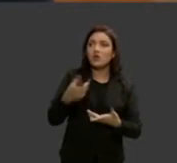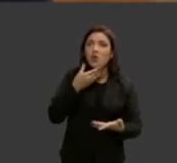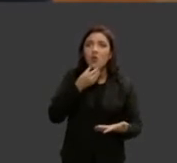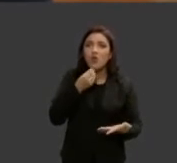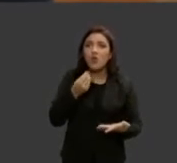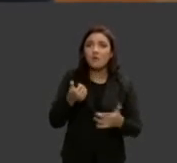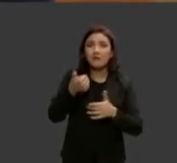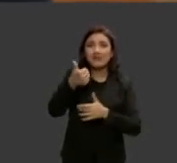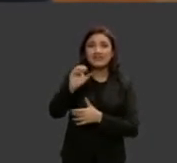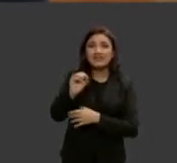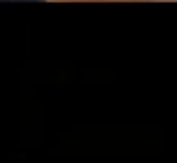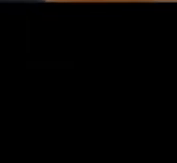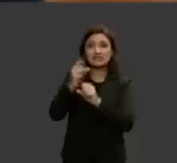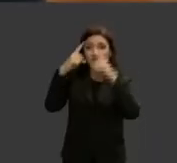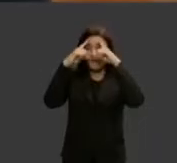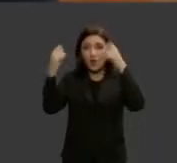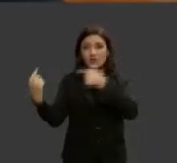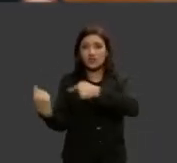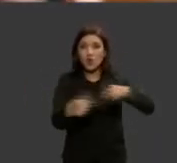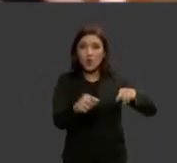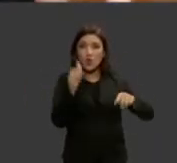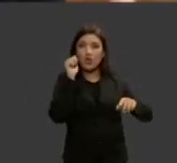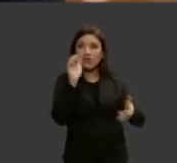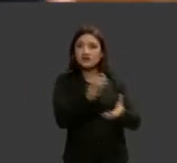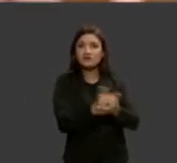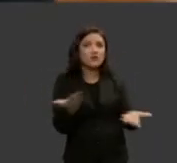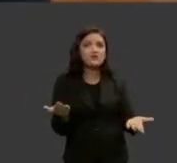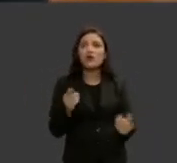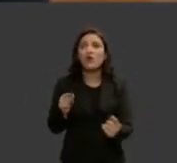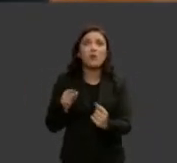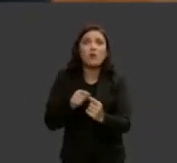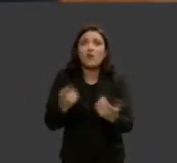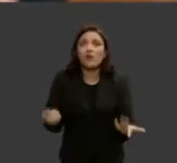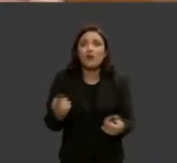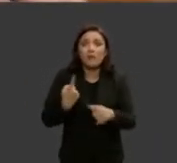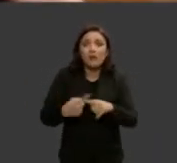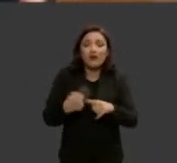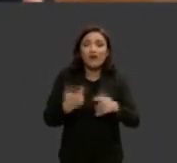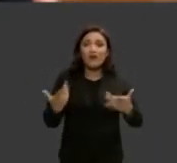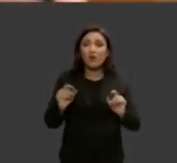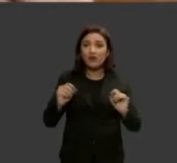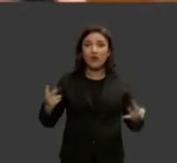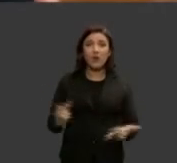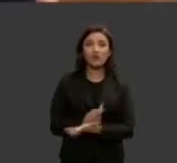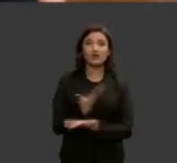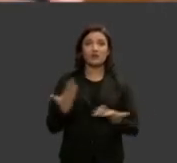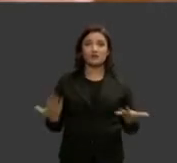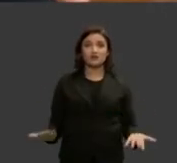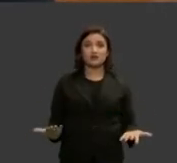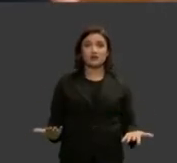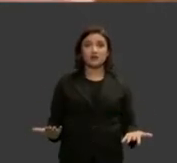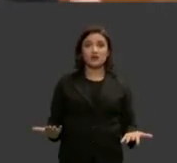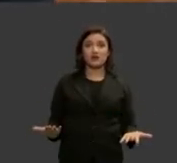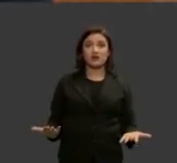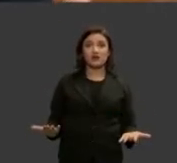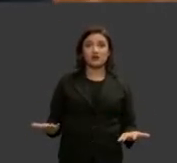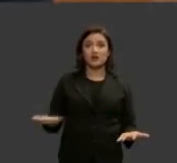praticando violência contra a sua esposa contra a sua companheira o que está fazendo com que os homens fiquem no relacionamento